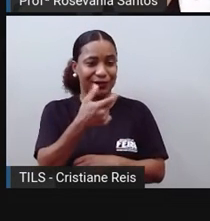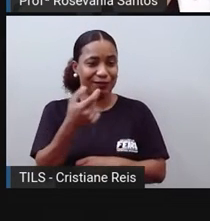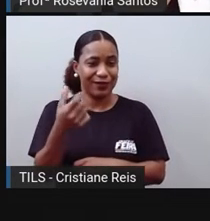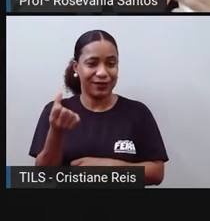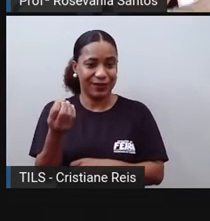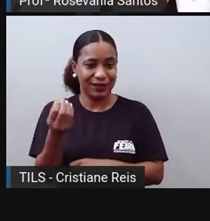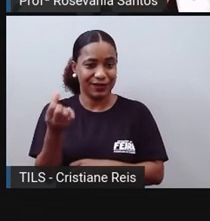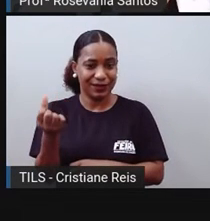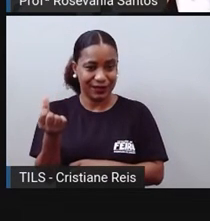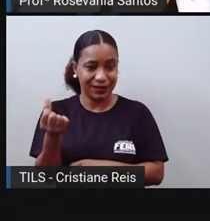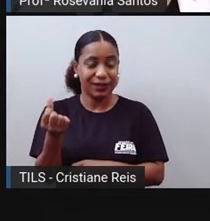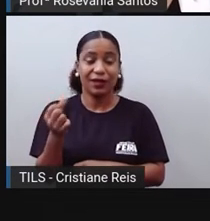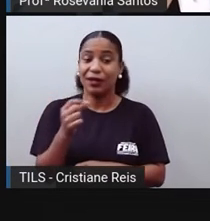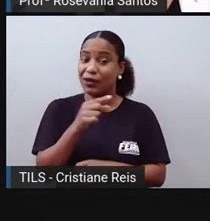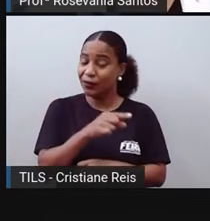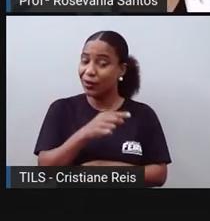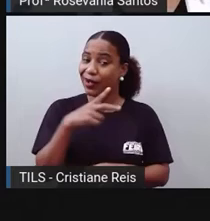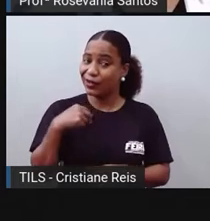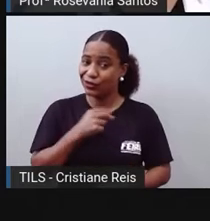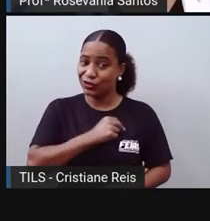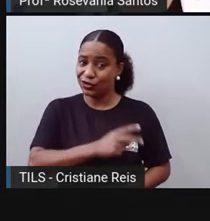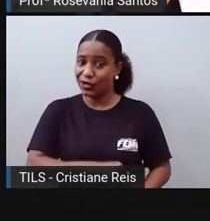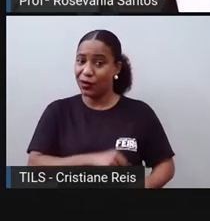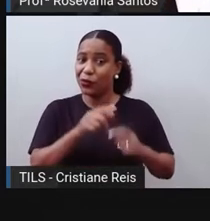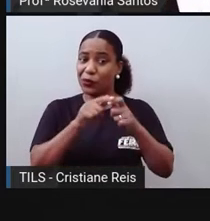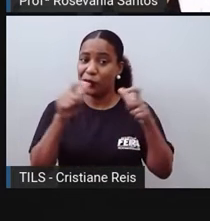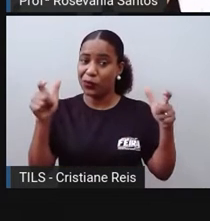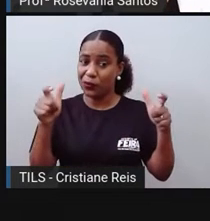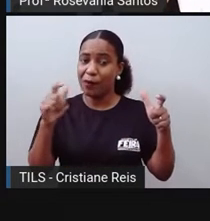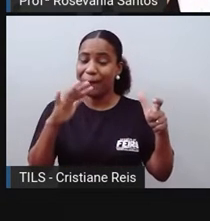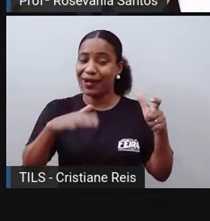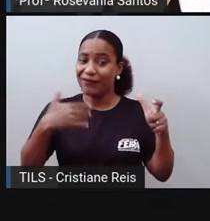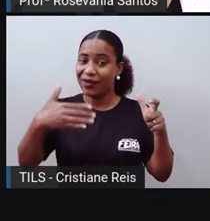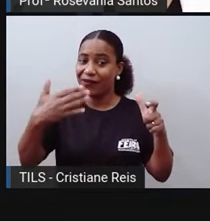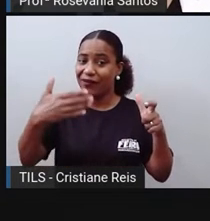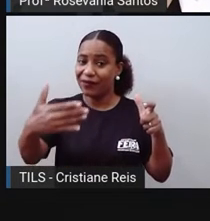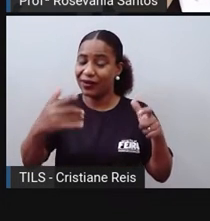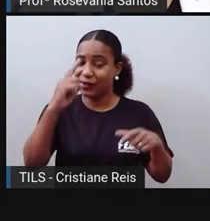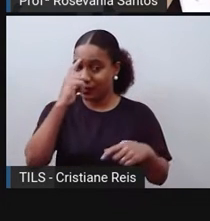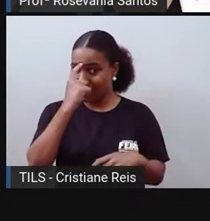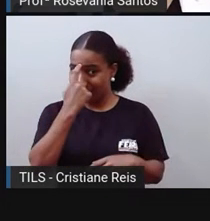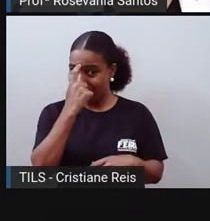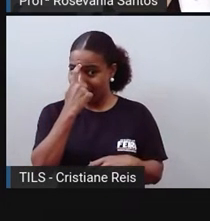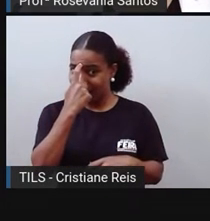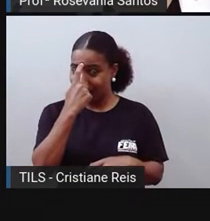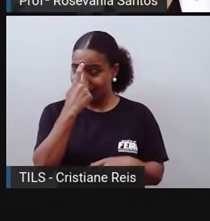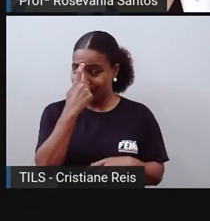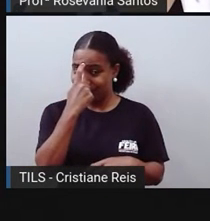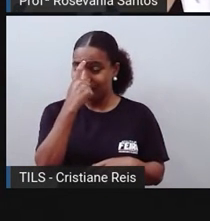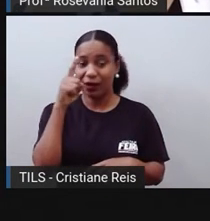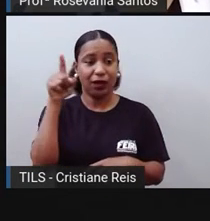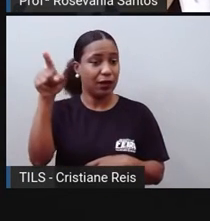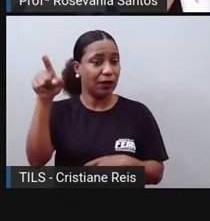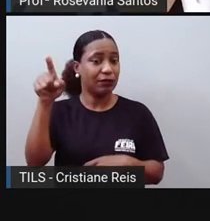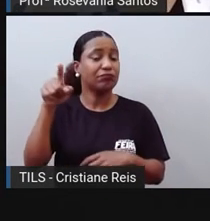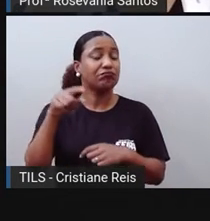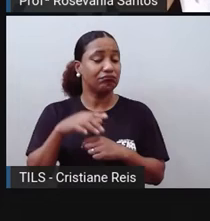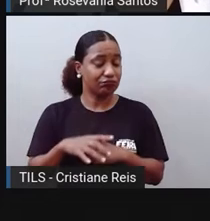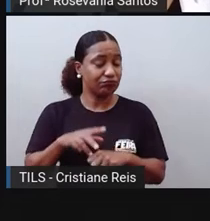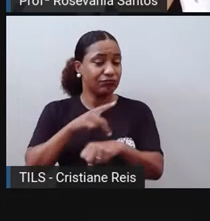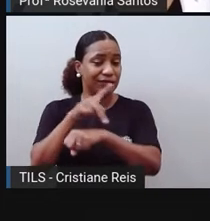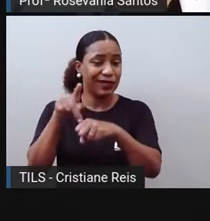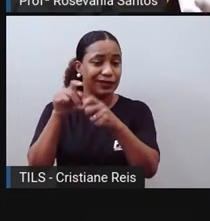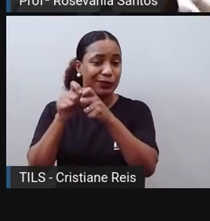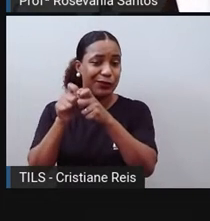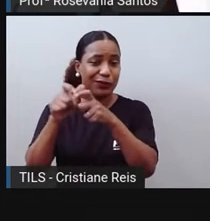Índia, que vai passar a ser o país mais populoso e não a China, que até, vamos dizer assim, Durante muito tempo ficou a China como o país mais